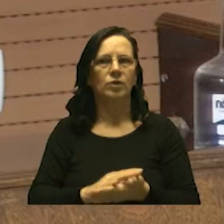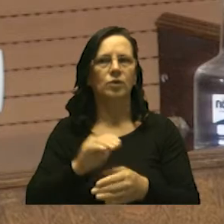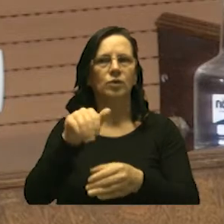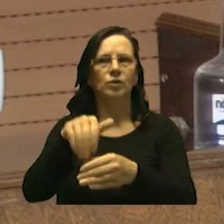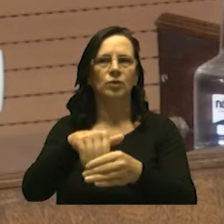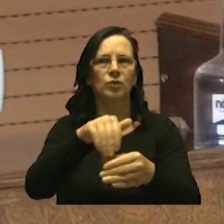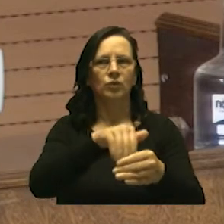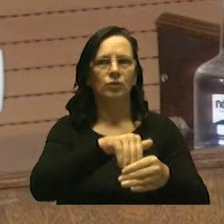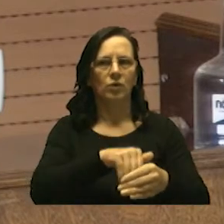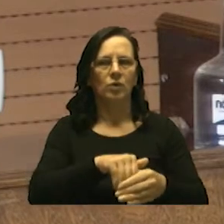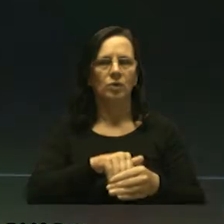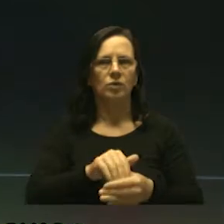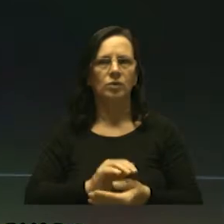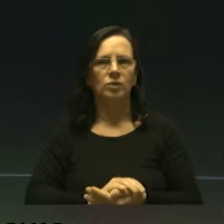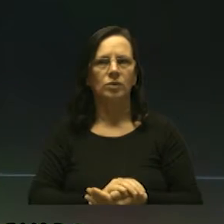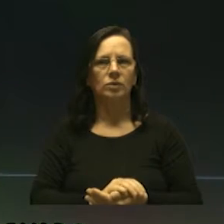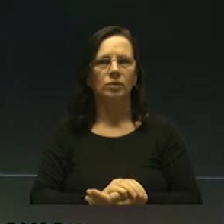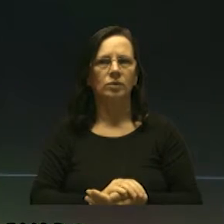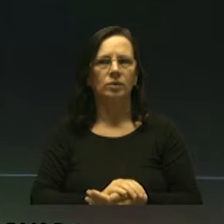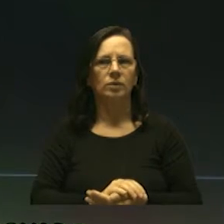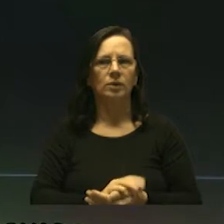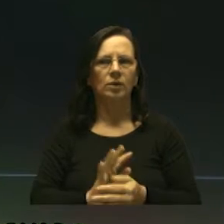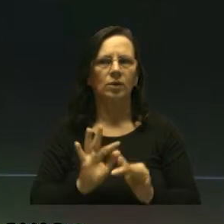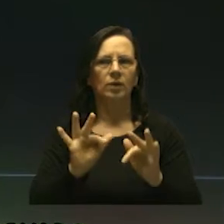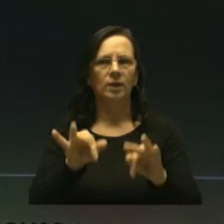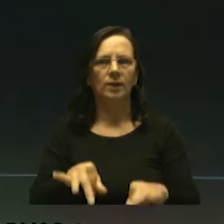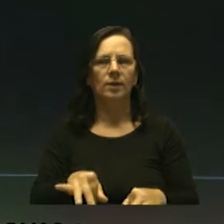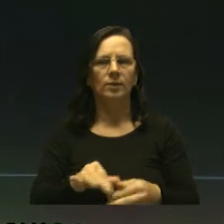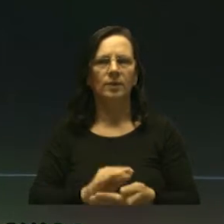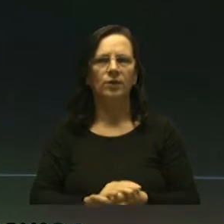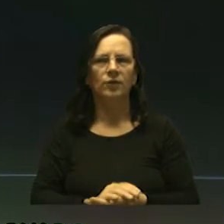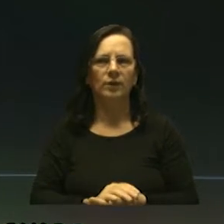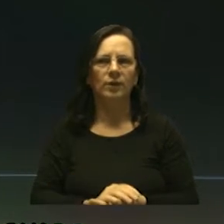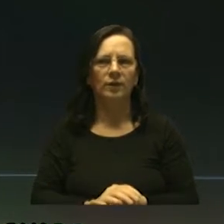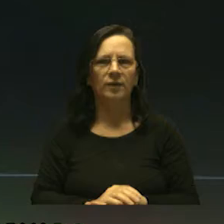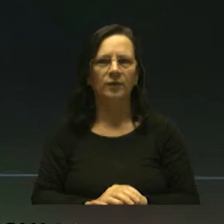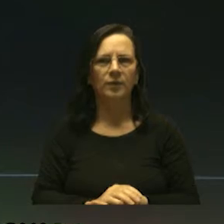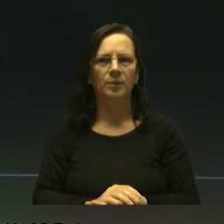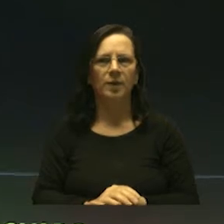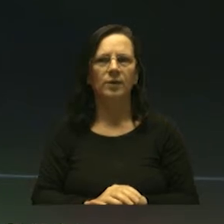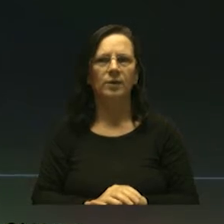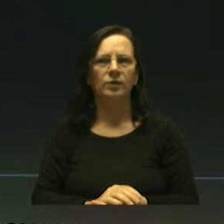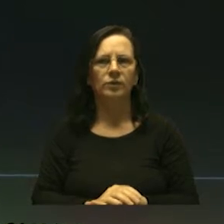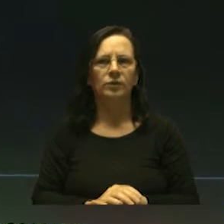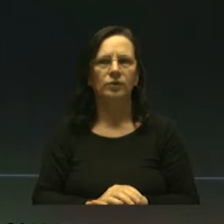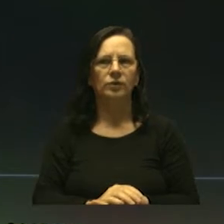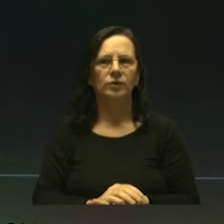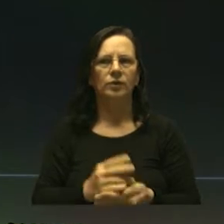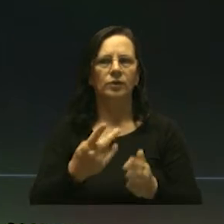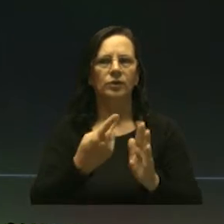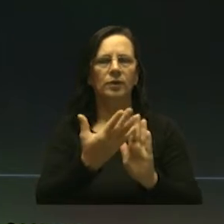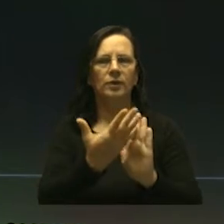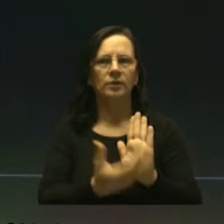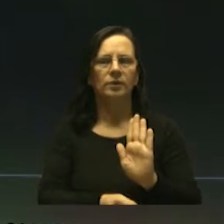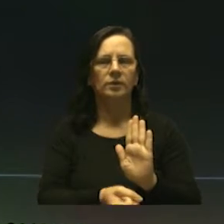votos, vou encerrar a votação, está, portanto, aprovado em primeira discussão, com